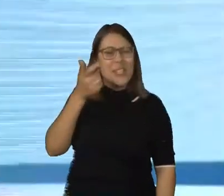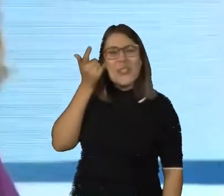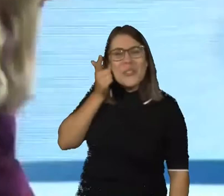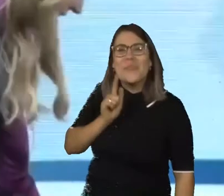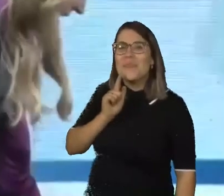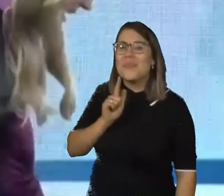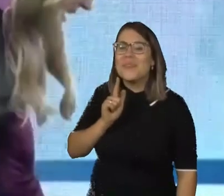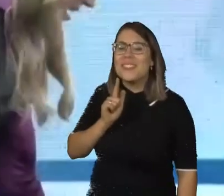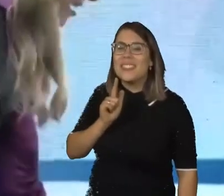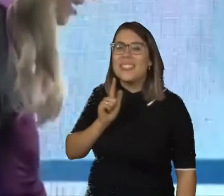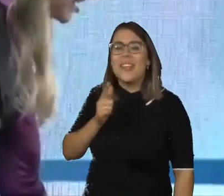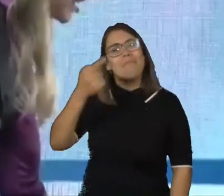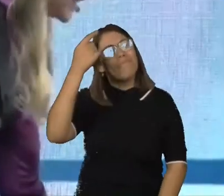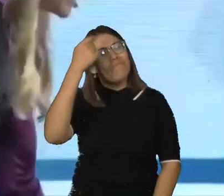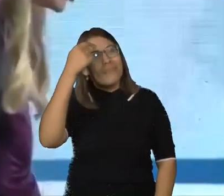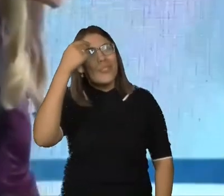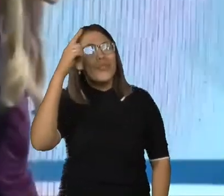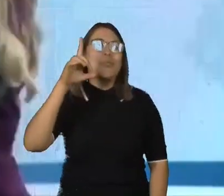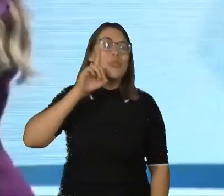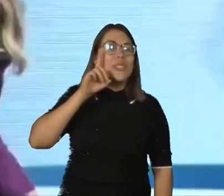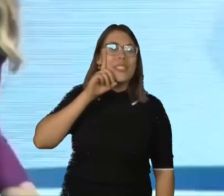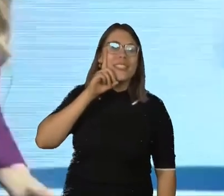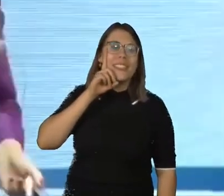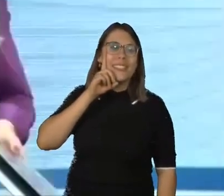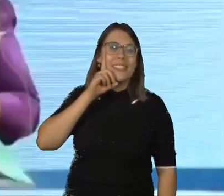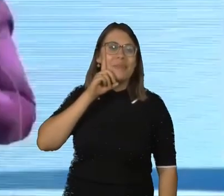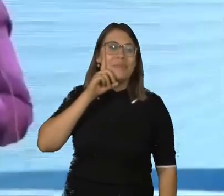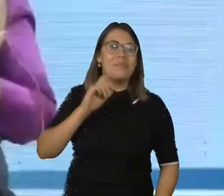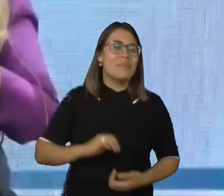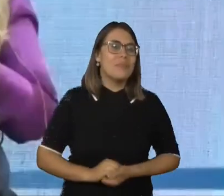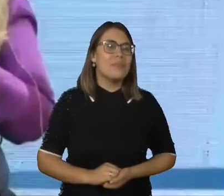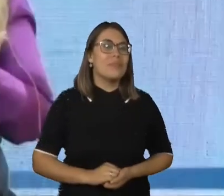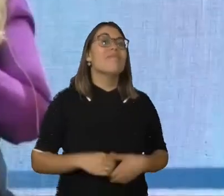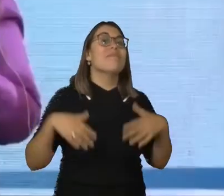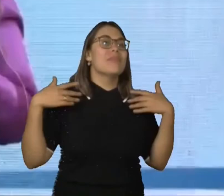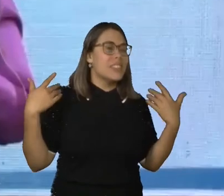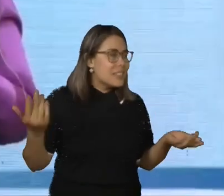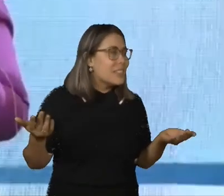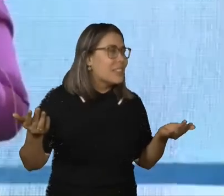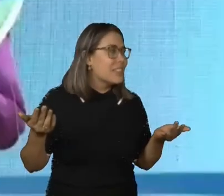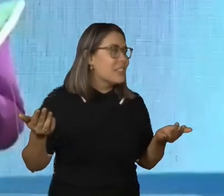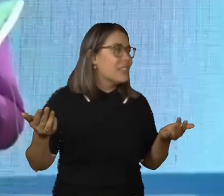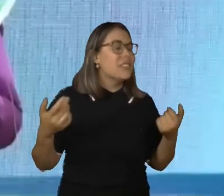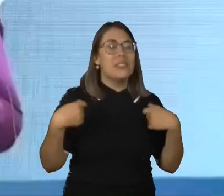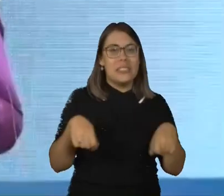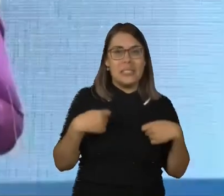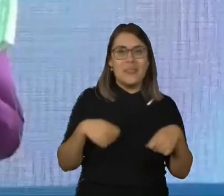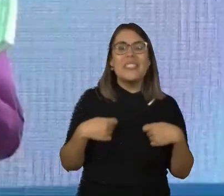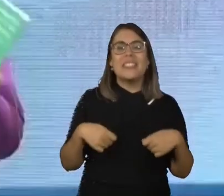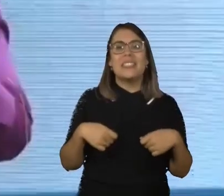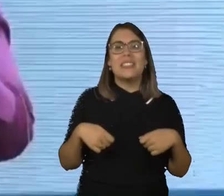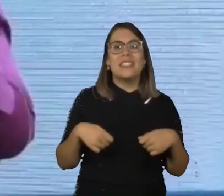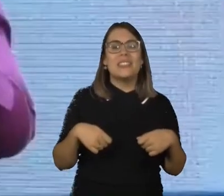fazer a intenção do dia, aí você vai fazer para mim,